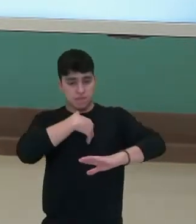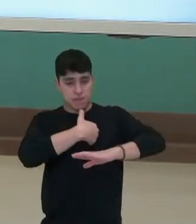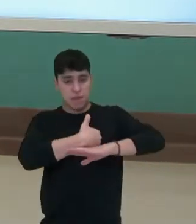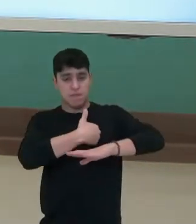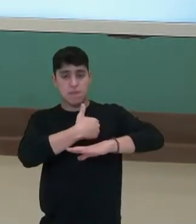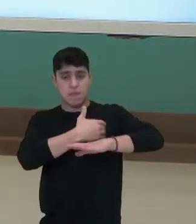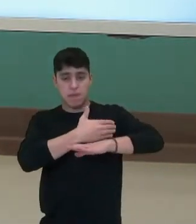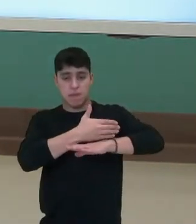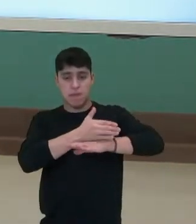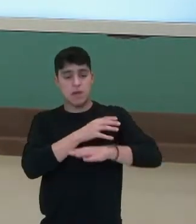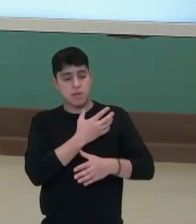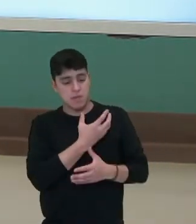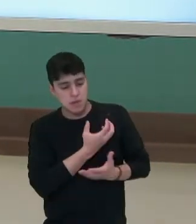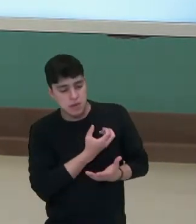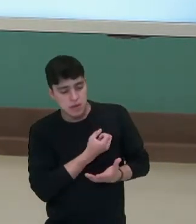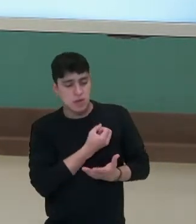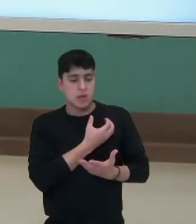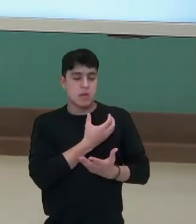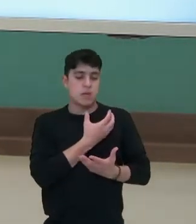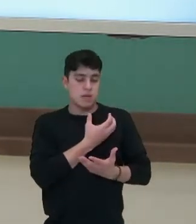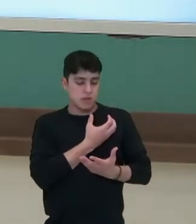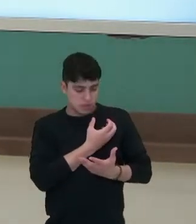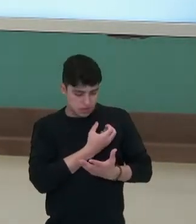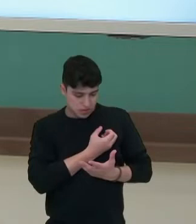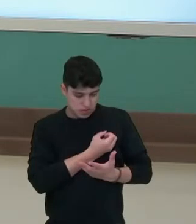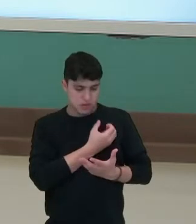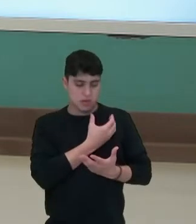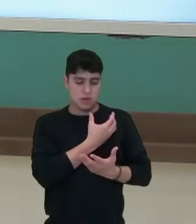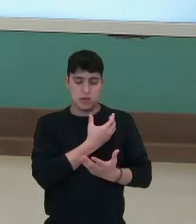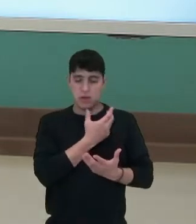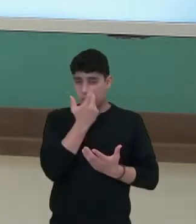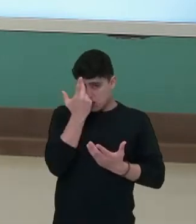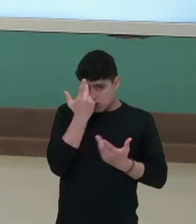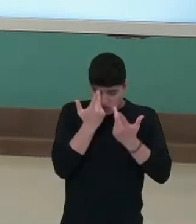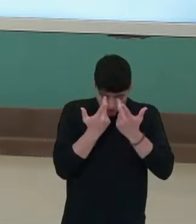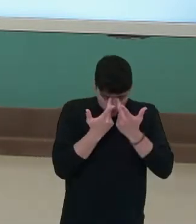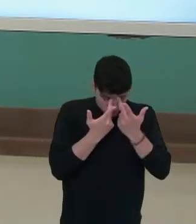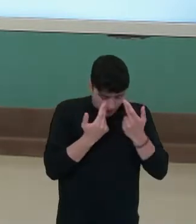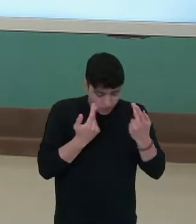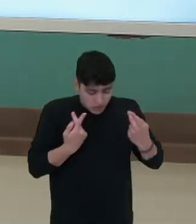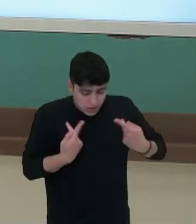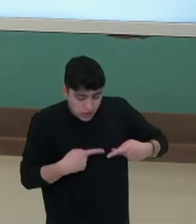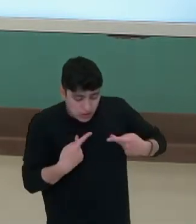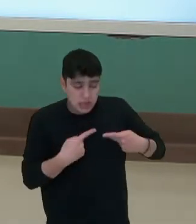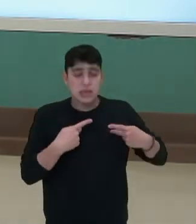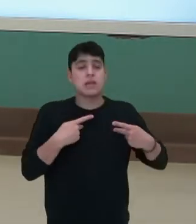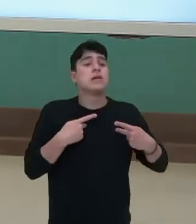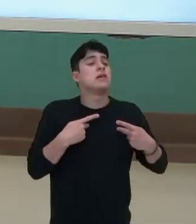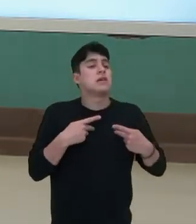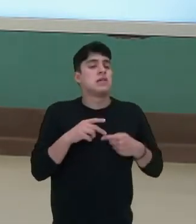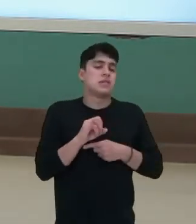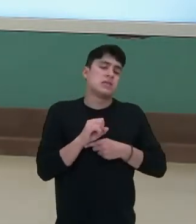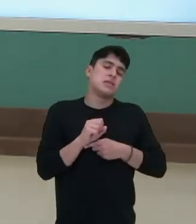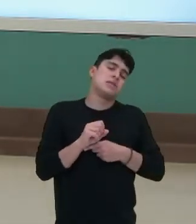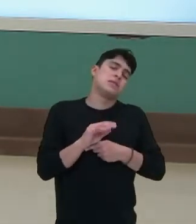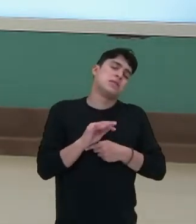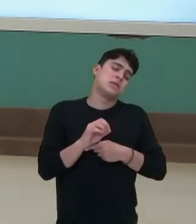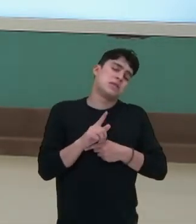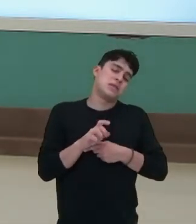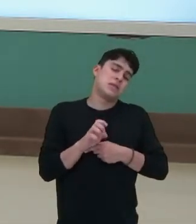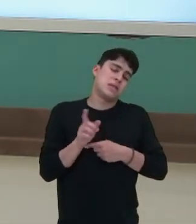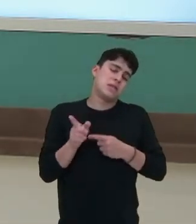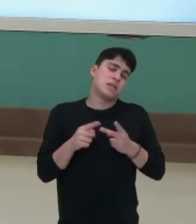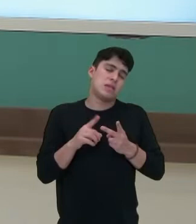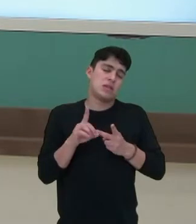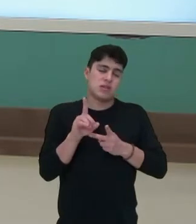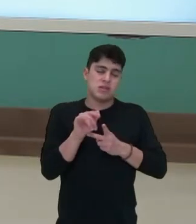contrai e relaxa. Contrai e relaxa. Sístole e diástole. Porém,